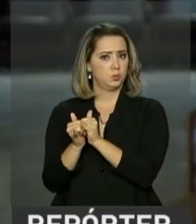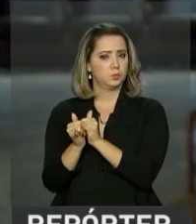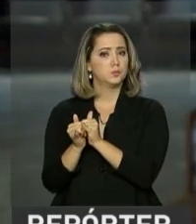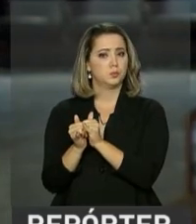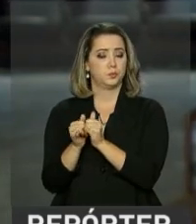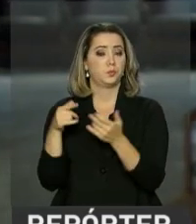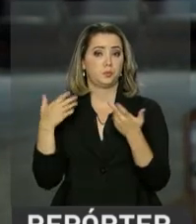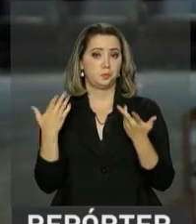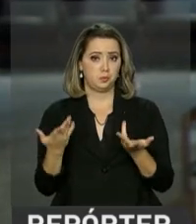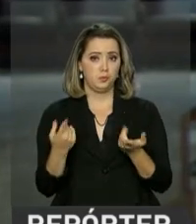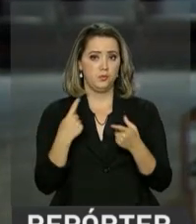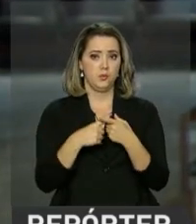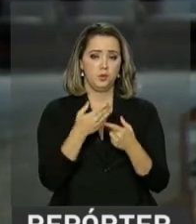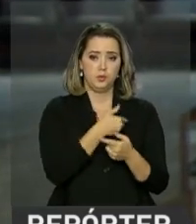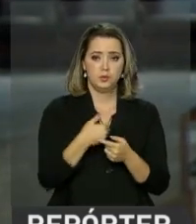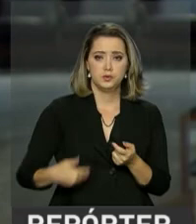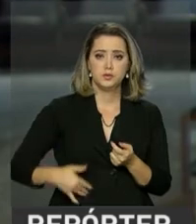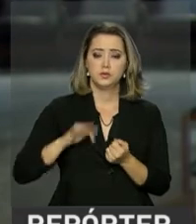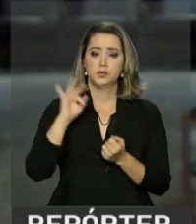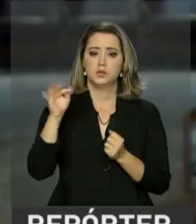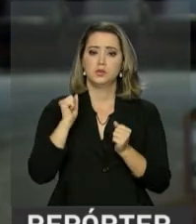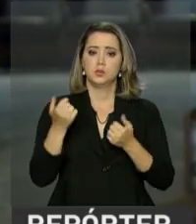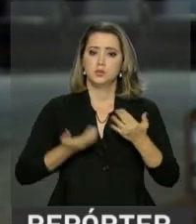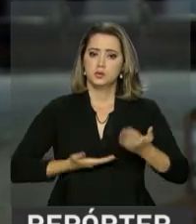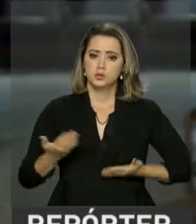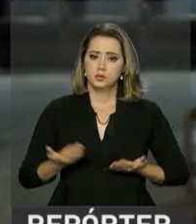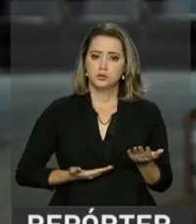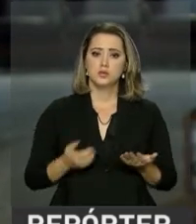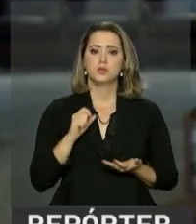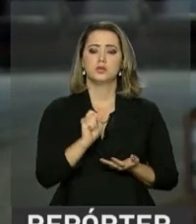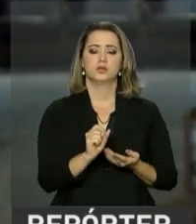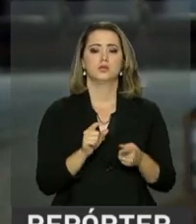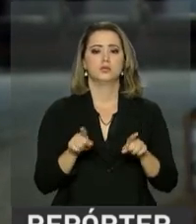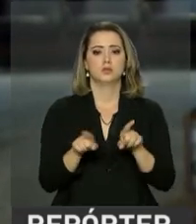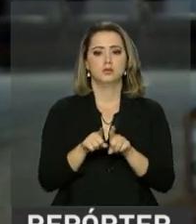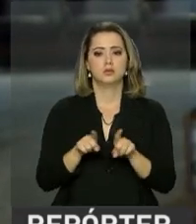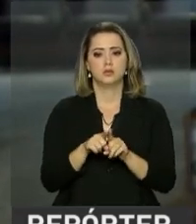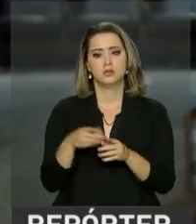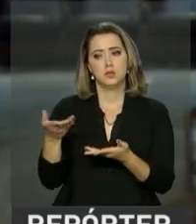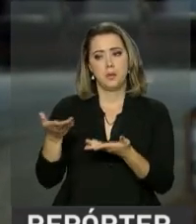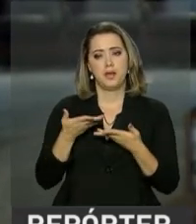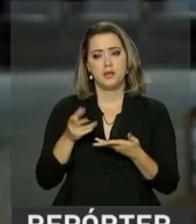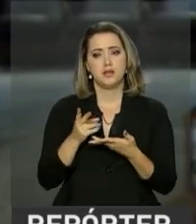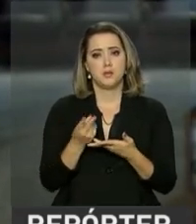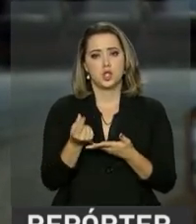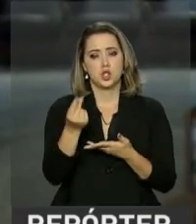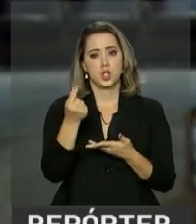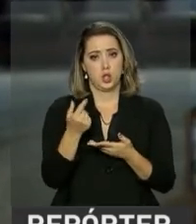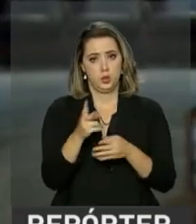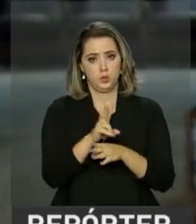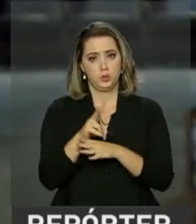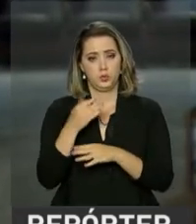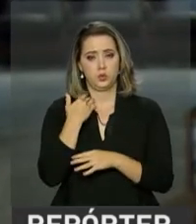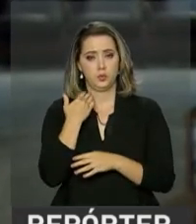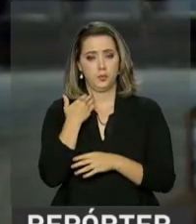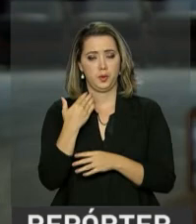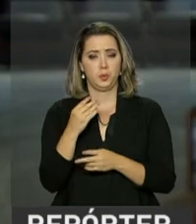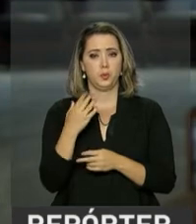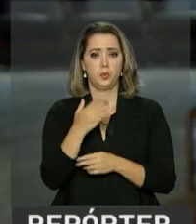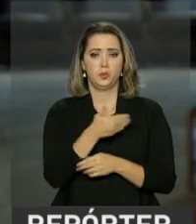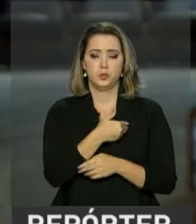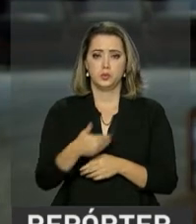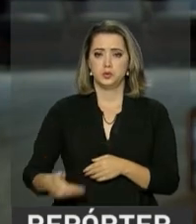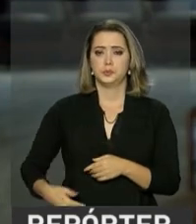no sentido de prestar serviços ao governo federal e também receber financiamentos de bancos públicos.